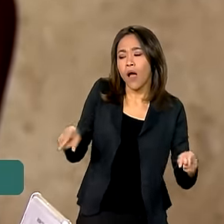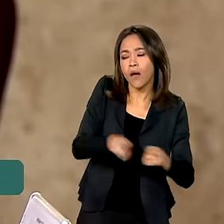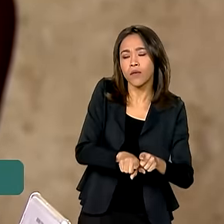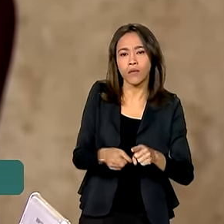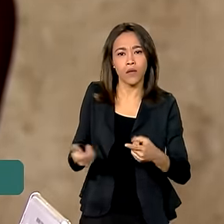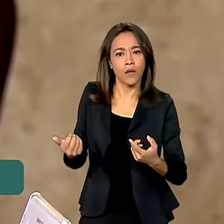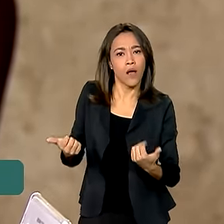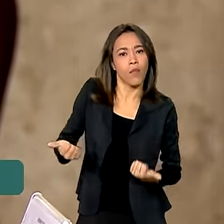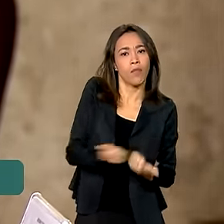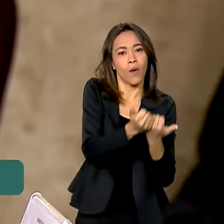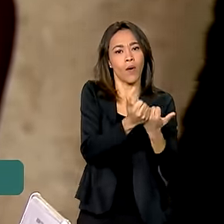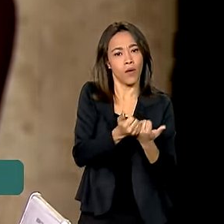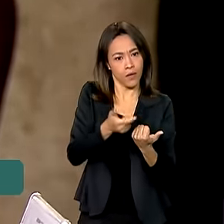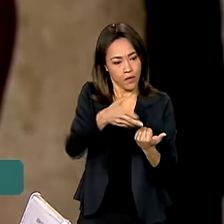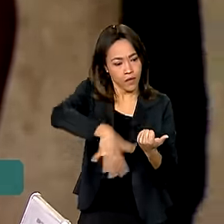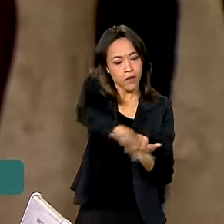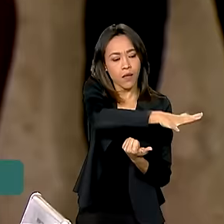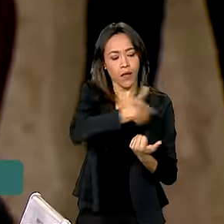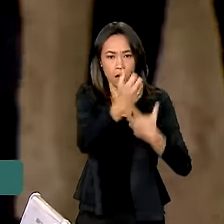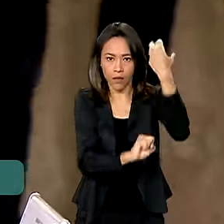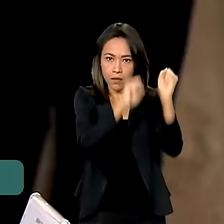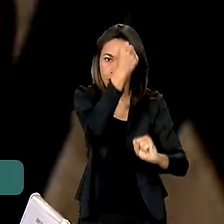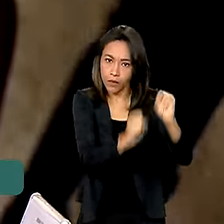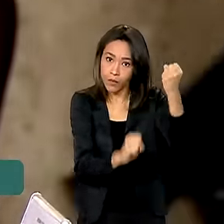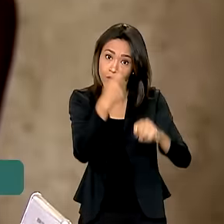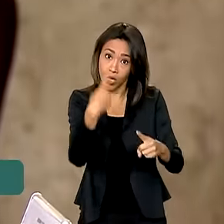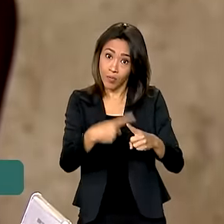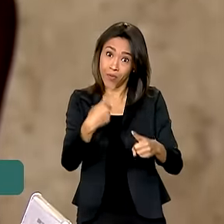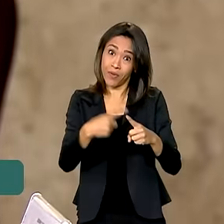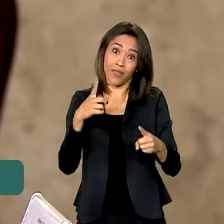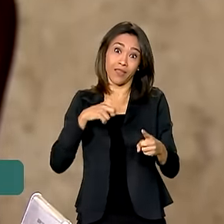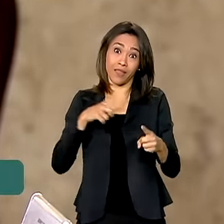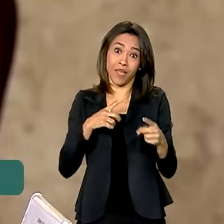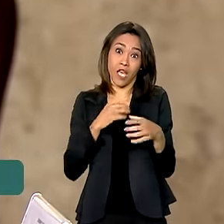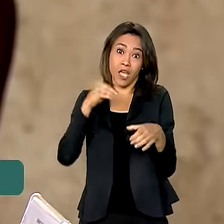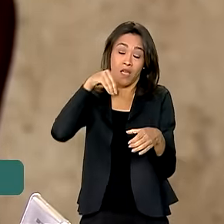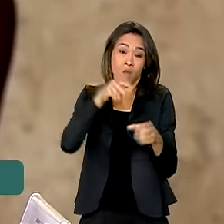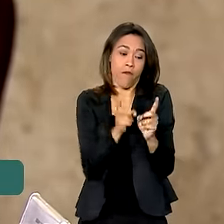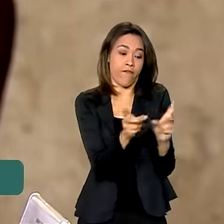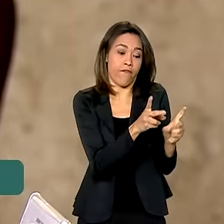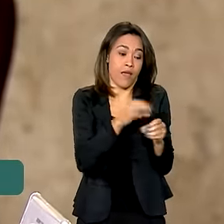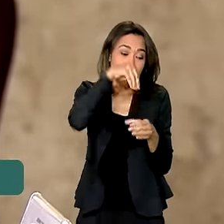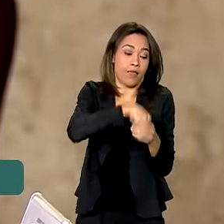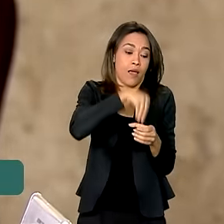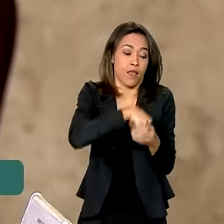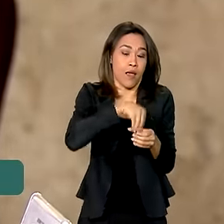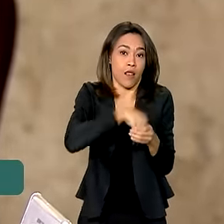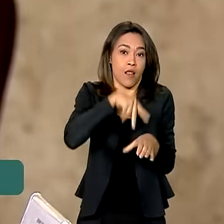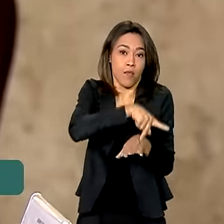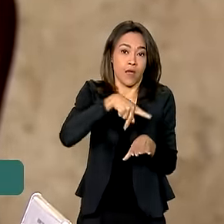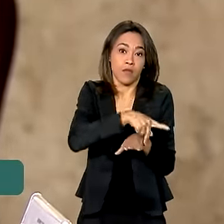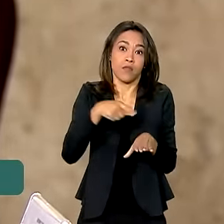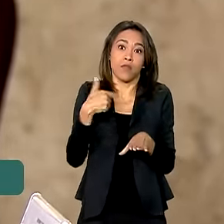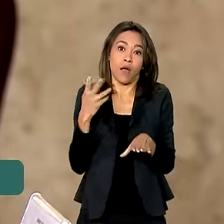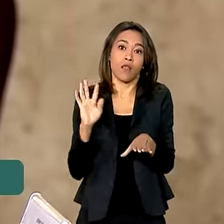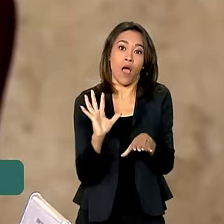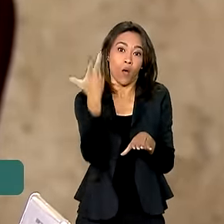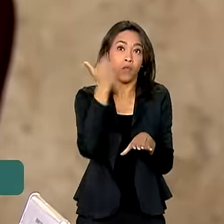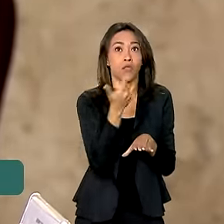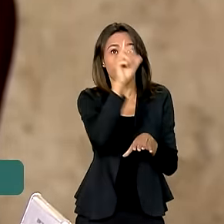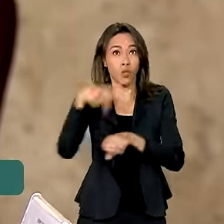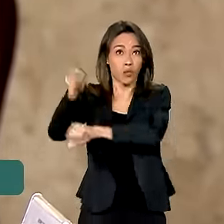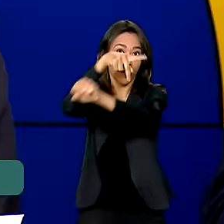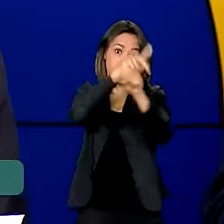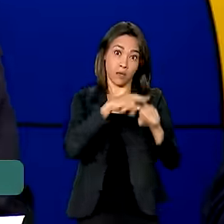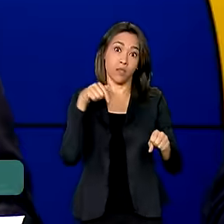a defender o setor produtivo, porque o protecionismo está por toda parte, é ingênuo e é insustentável nós não tomarmos medidas como essas que